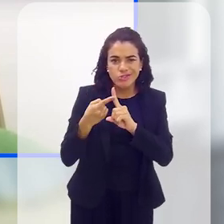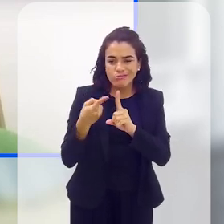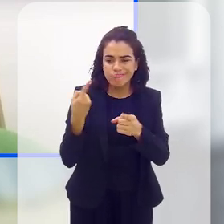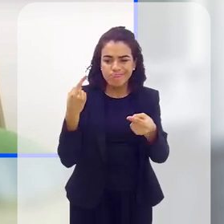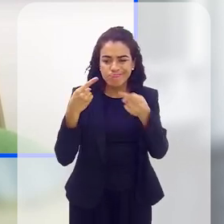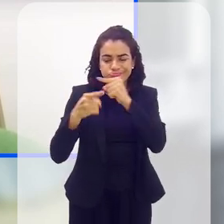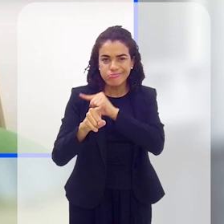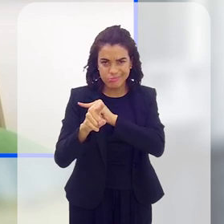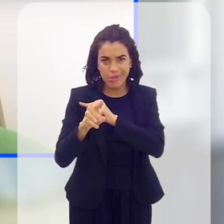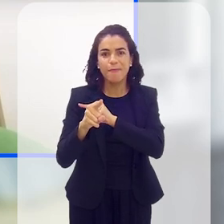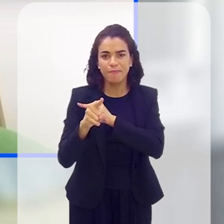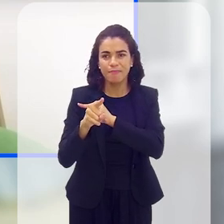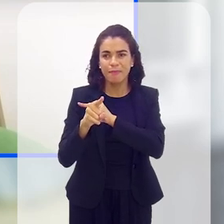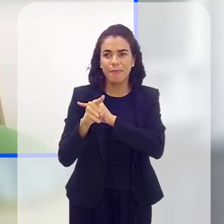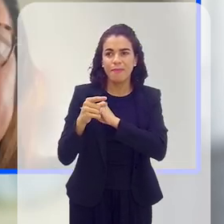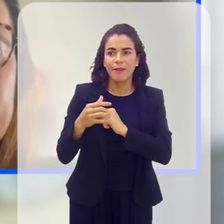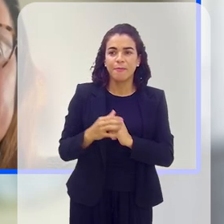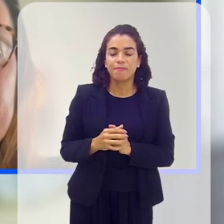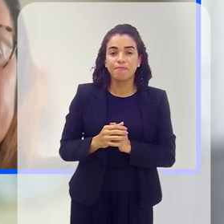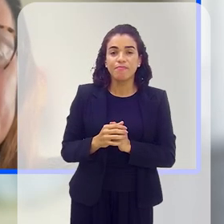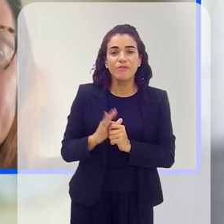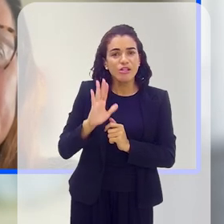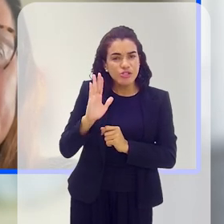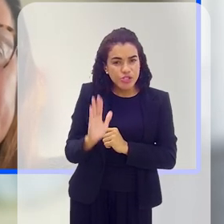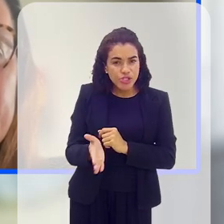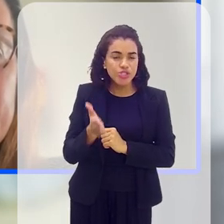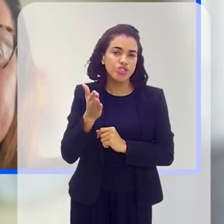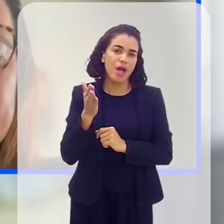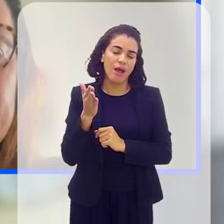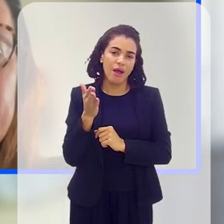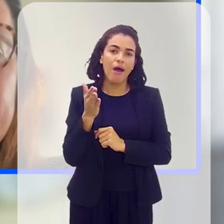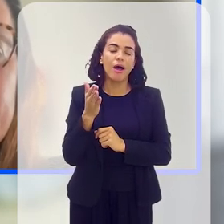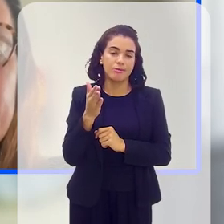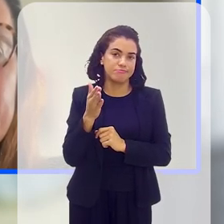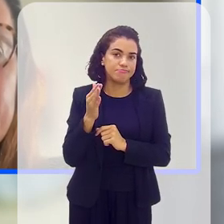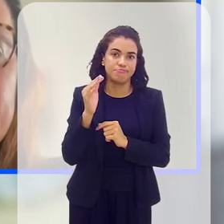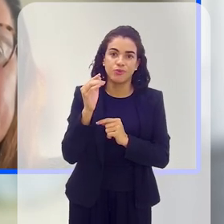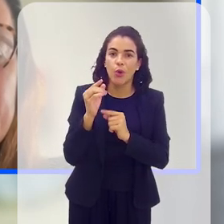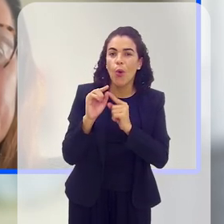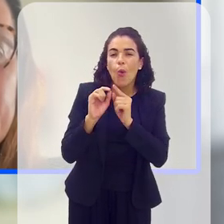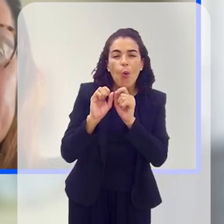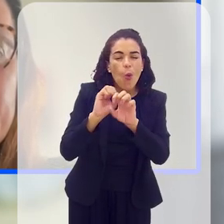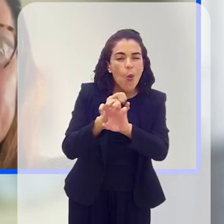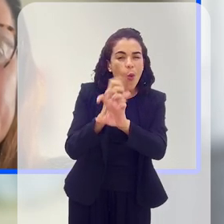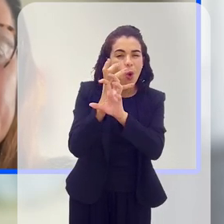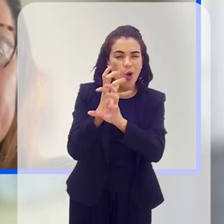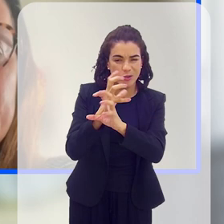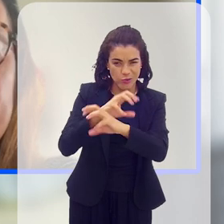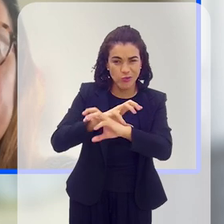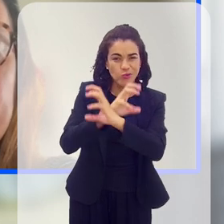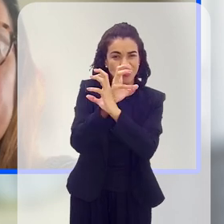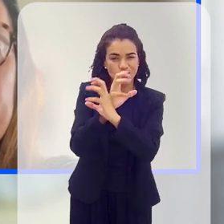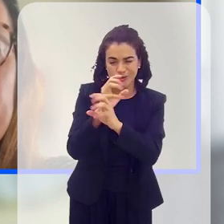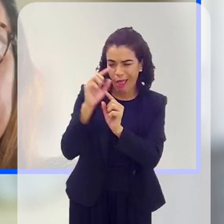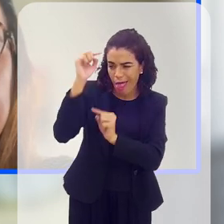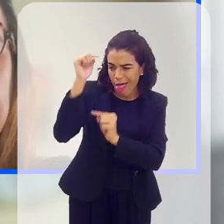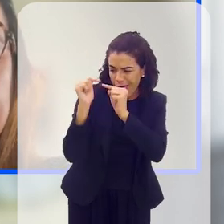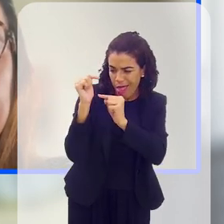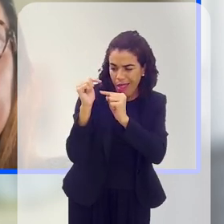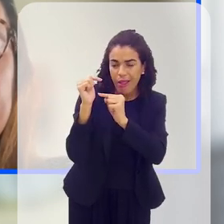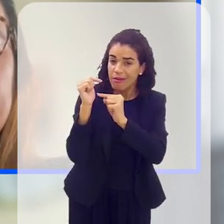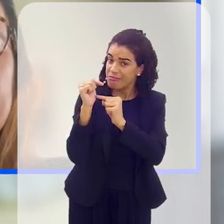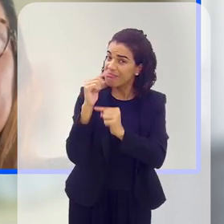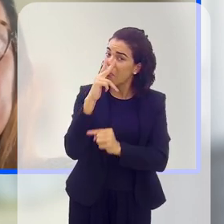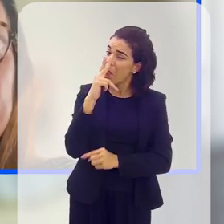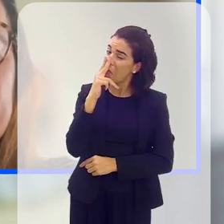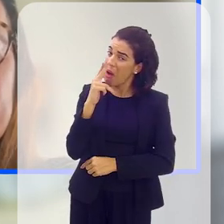Estava com a macroprania ali, já bem elevada e tal. E aí ele falou assim, ó, possível diagnóstico de